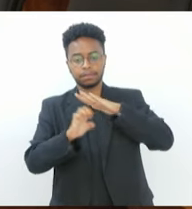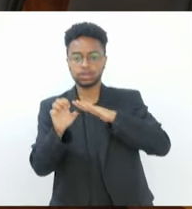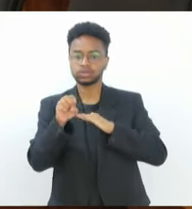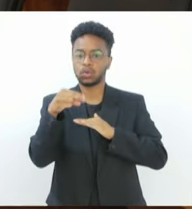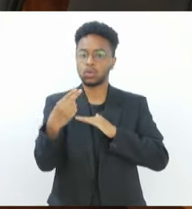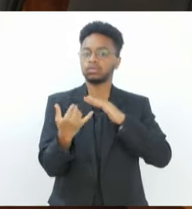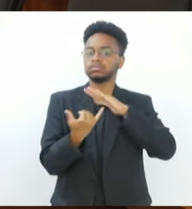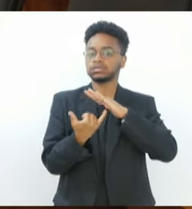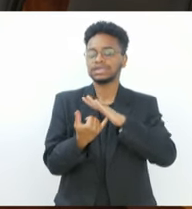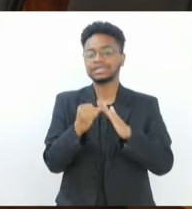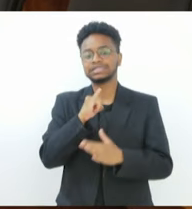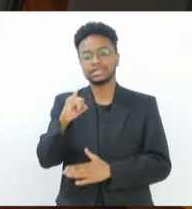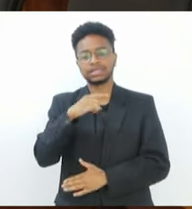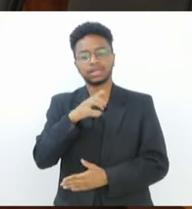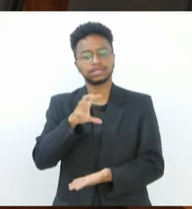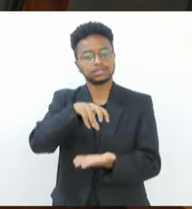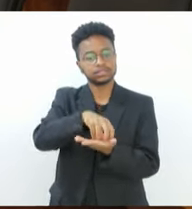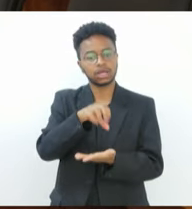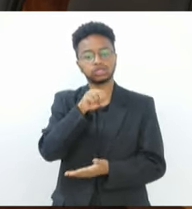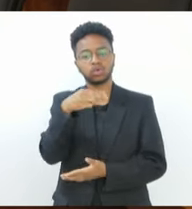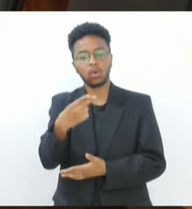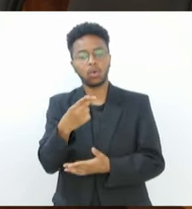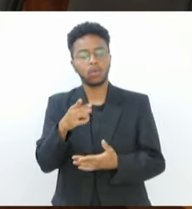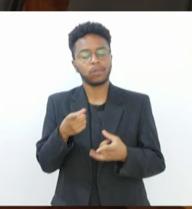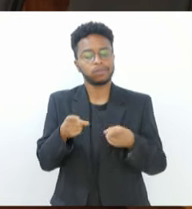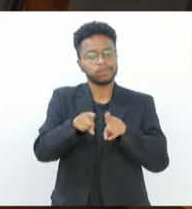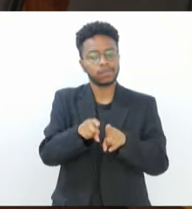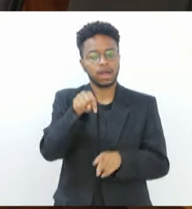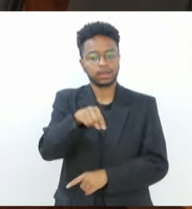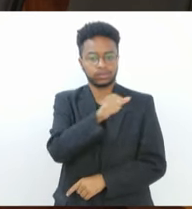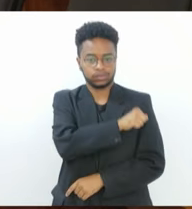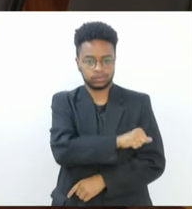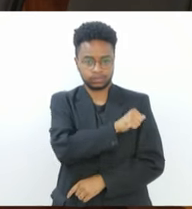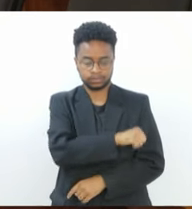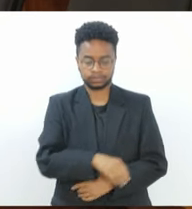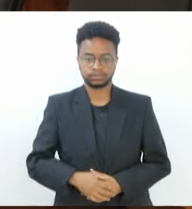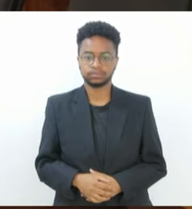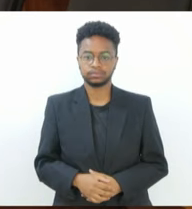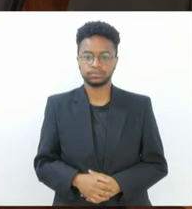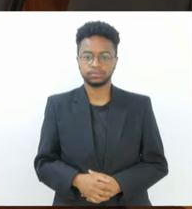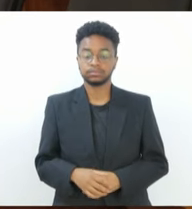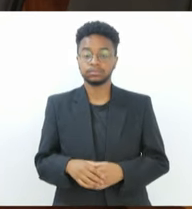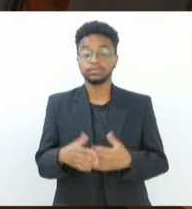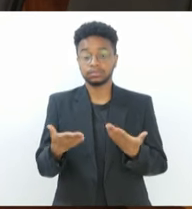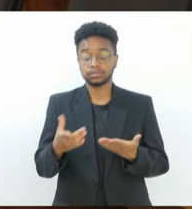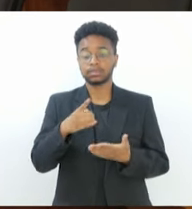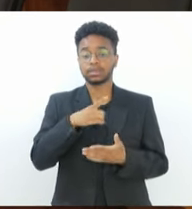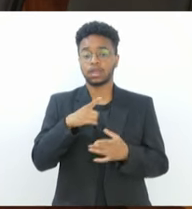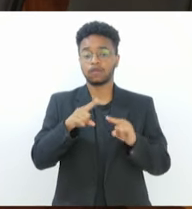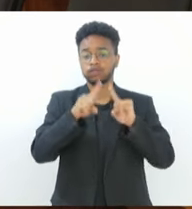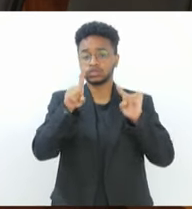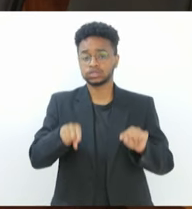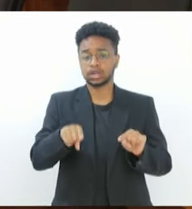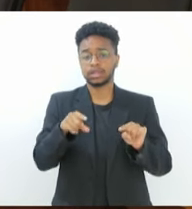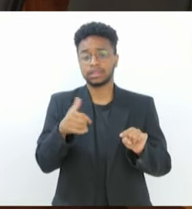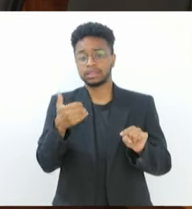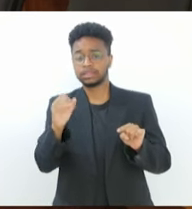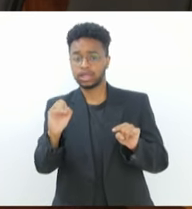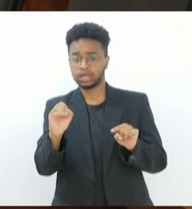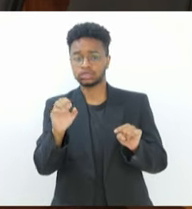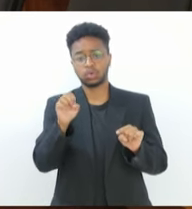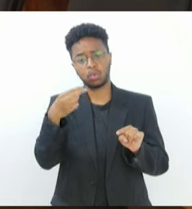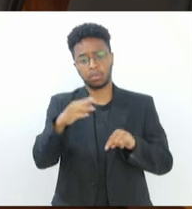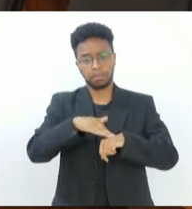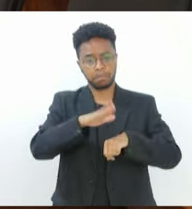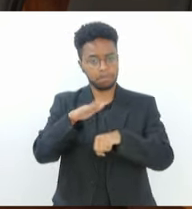que tenham sede ou alguma filial aqui no nosso estado. Que tenham também um quadro de funcionários de 10 ou mais